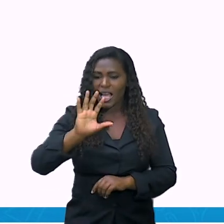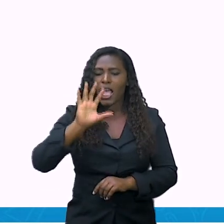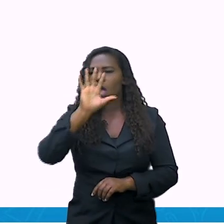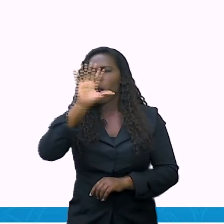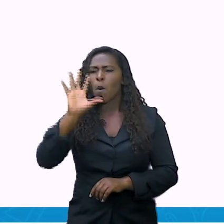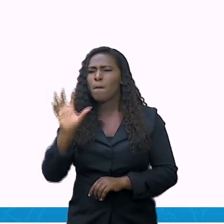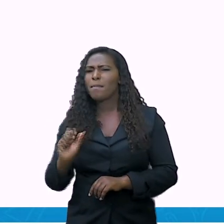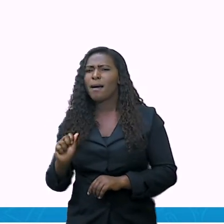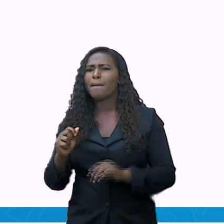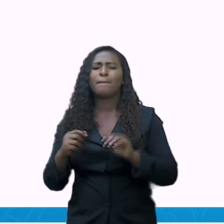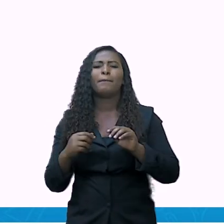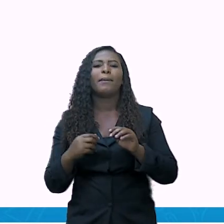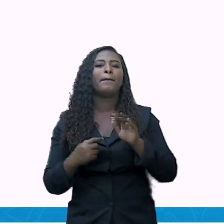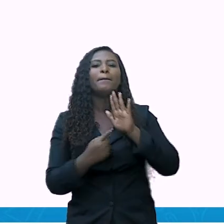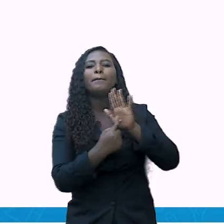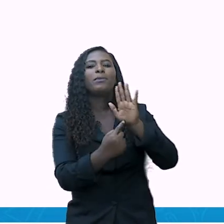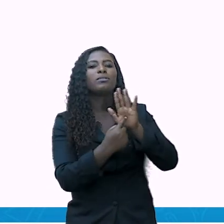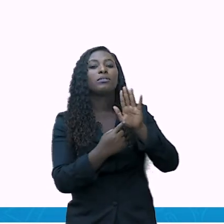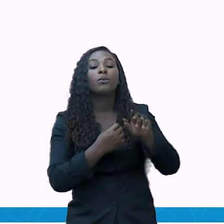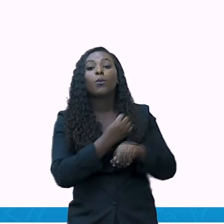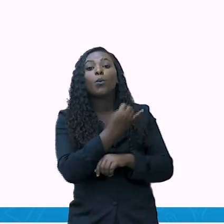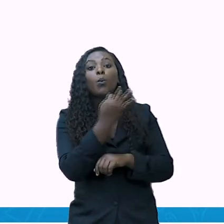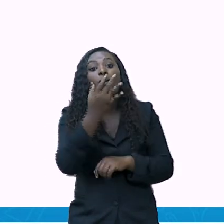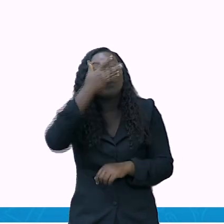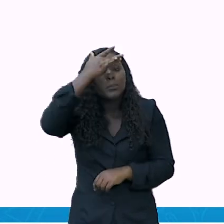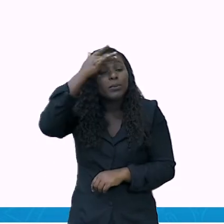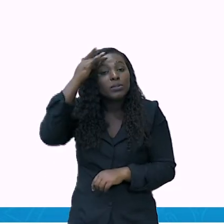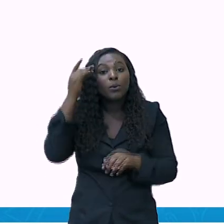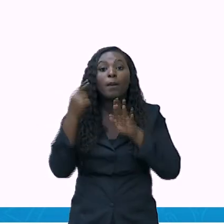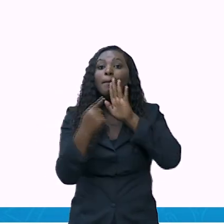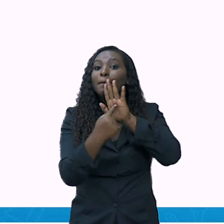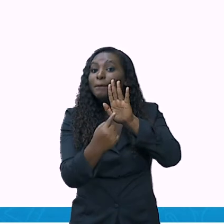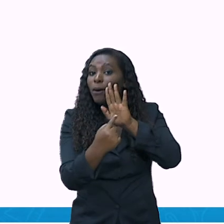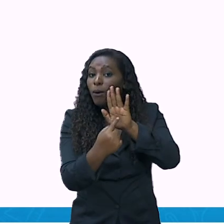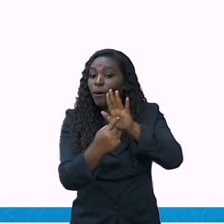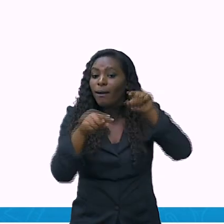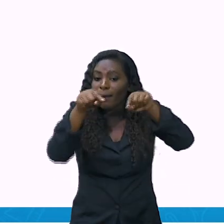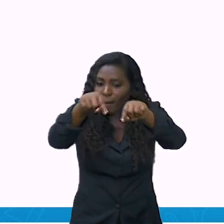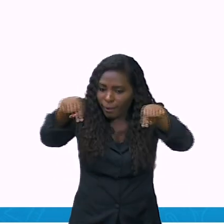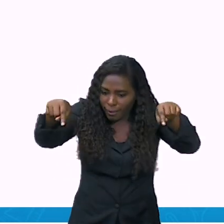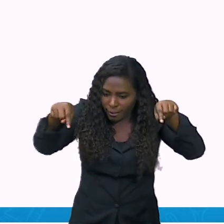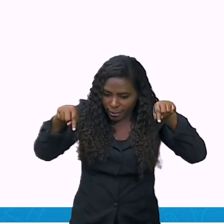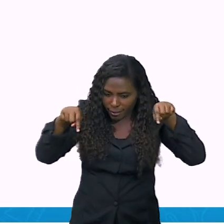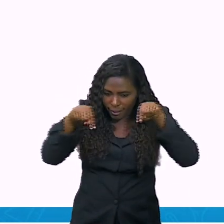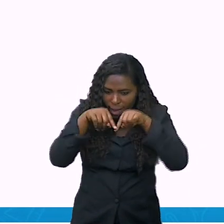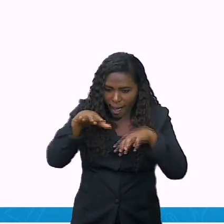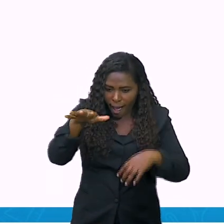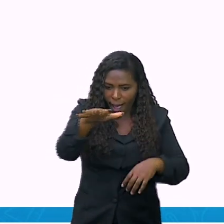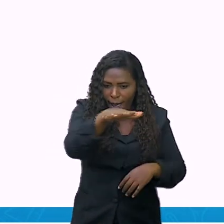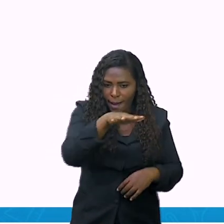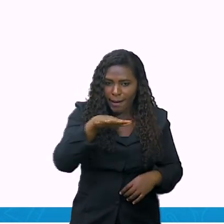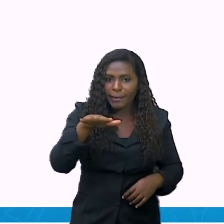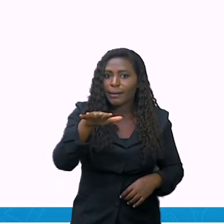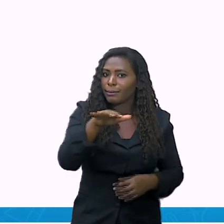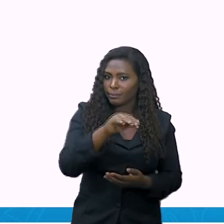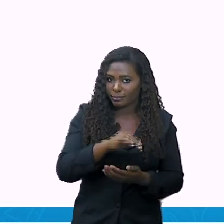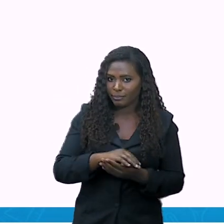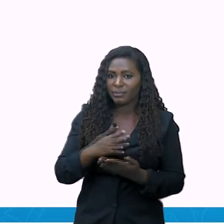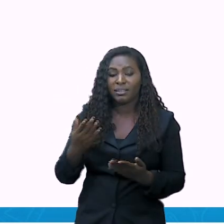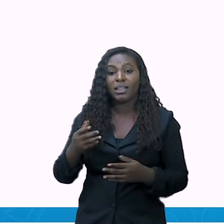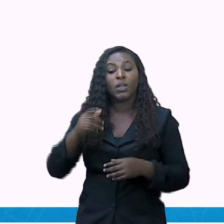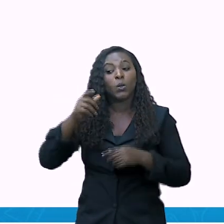extremamente povoados, densamente povoados e áreas que são literalmente